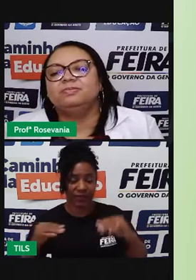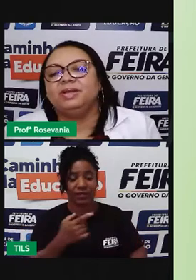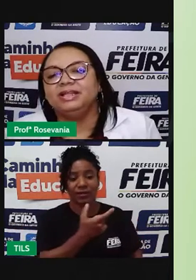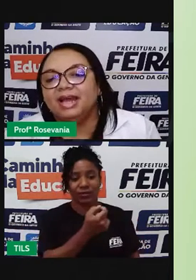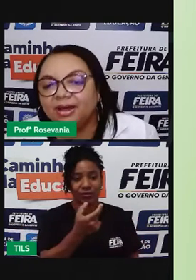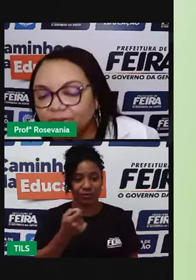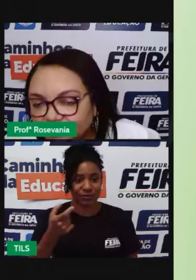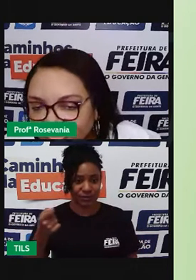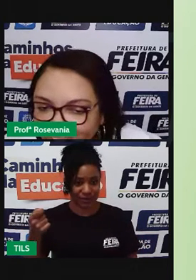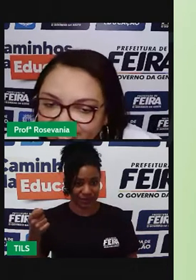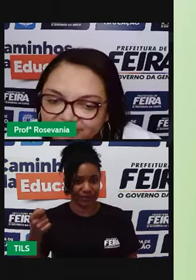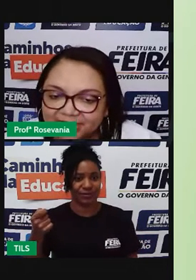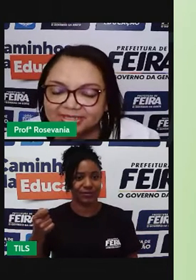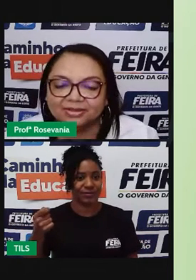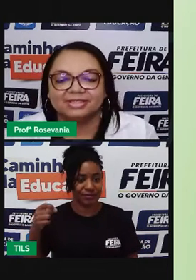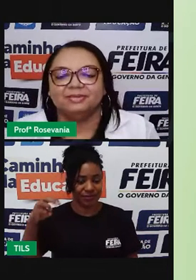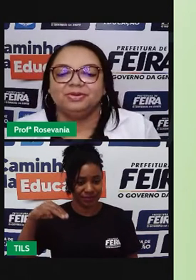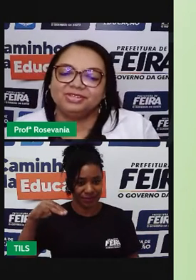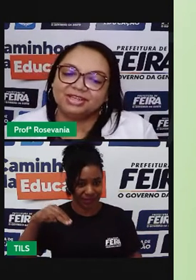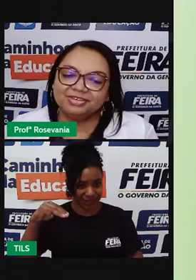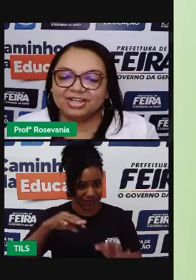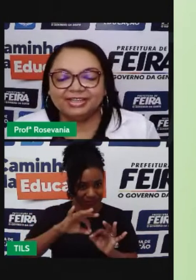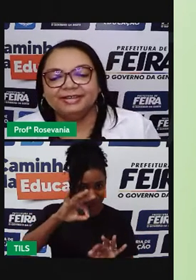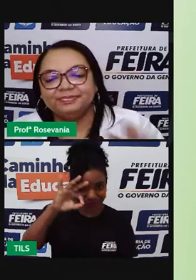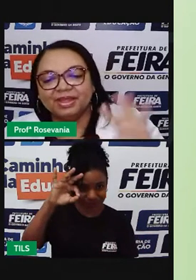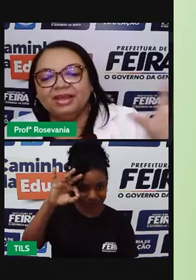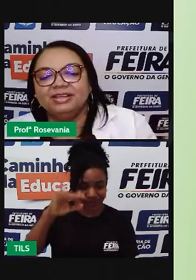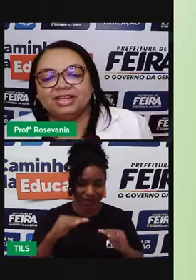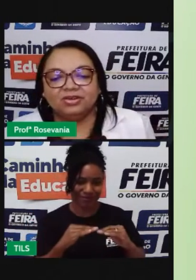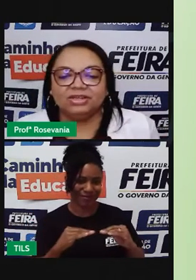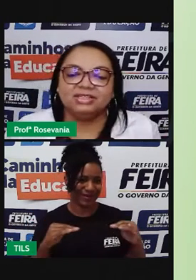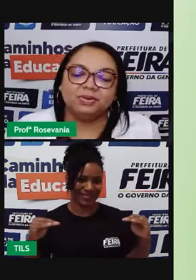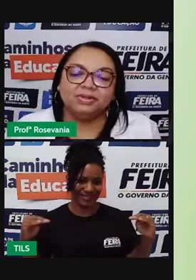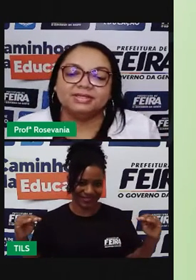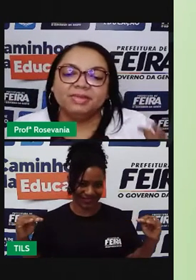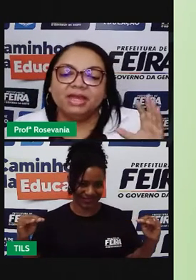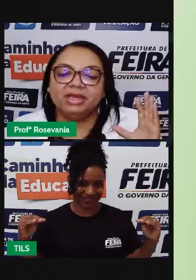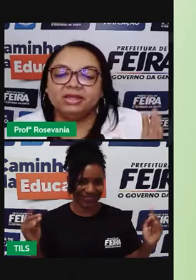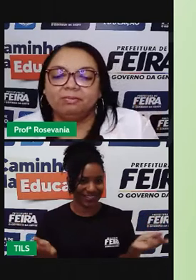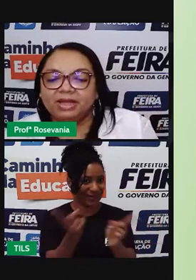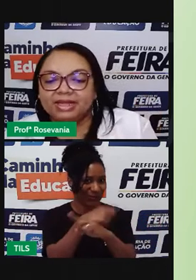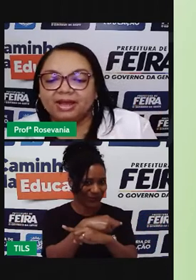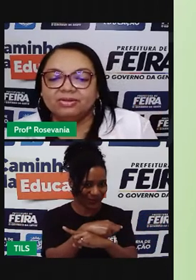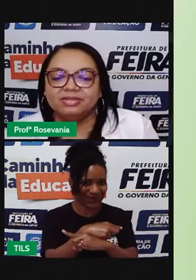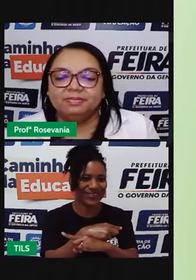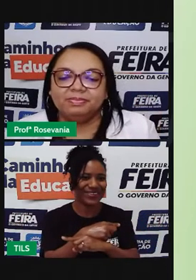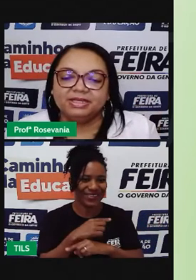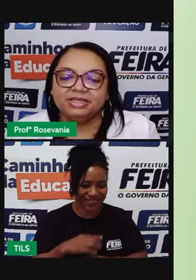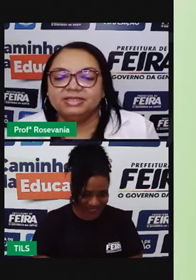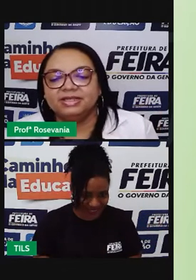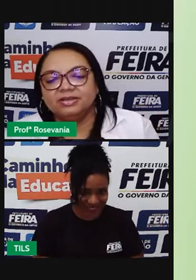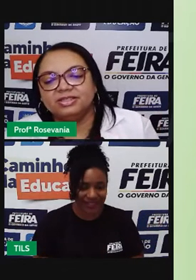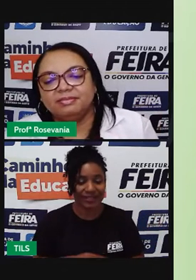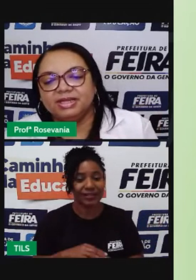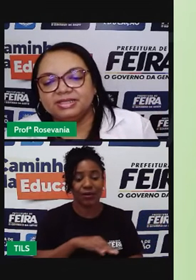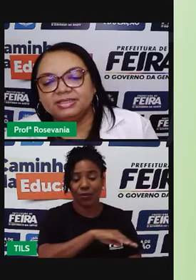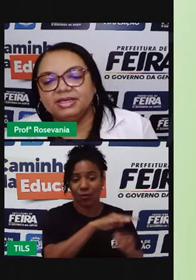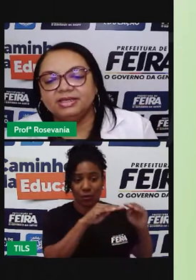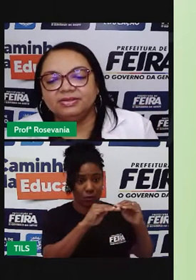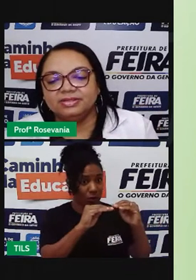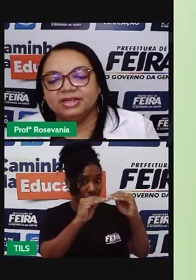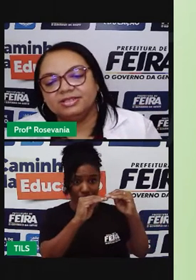seriam os planaltos, as áreas mais altas, a Proja estava já, né, já trocando as bolas. Então, planaltos e planícies eram